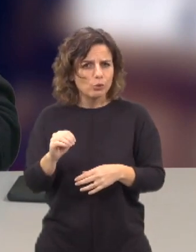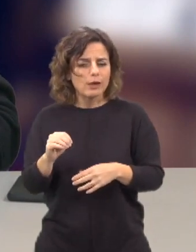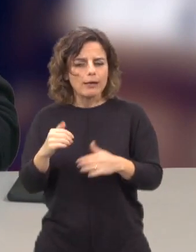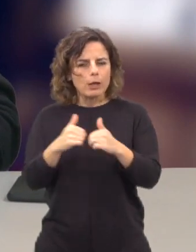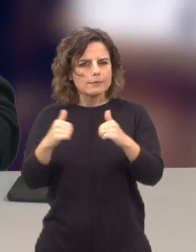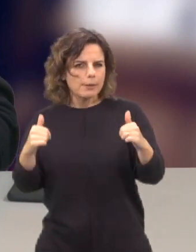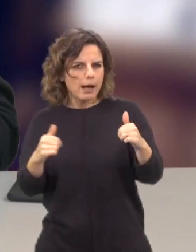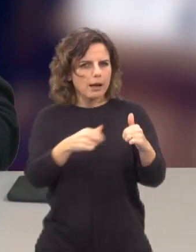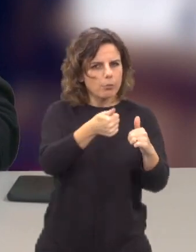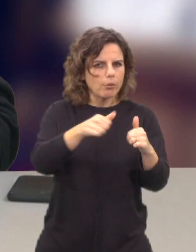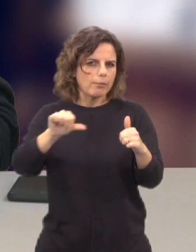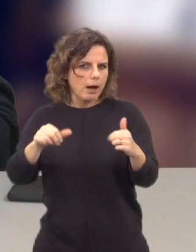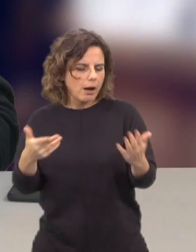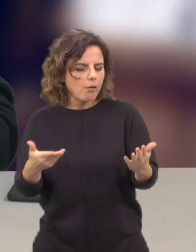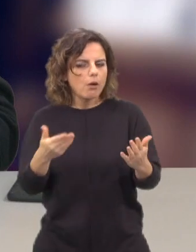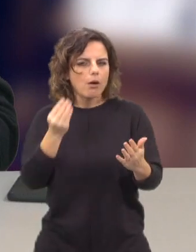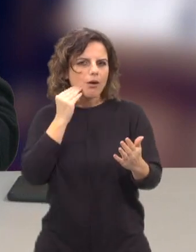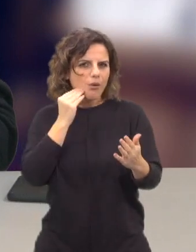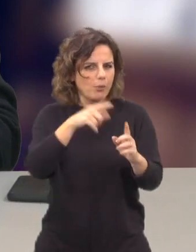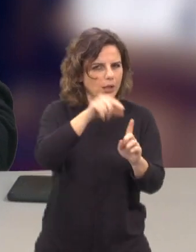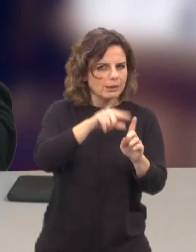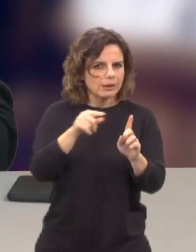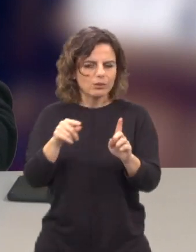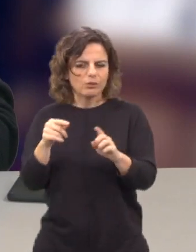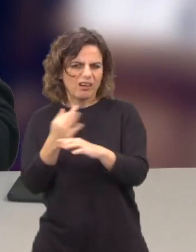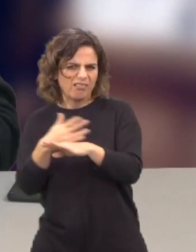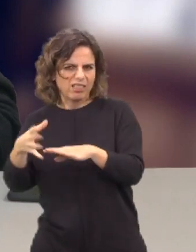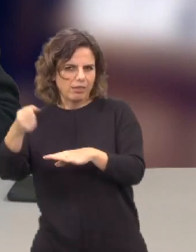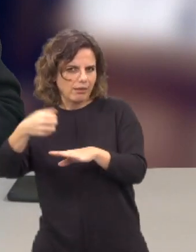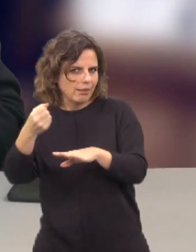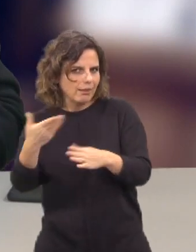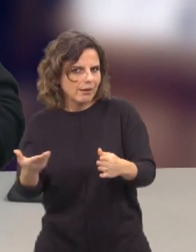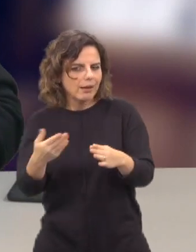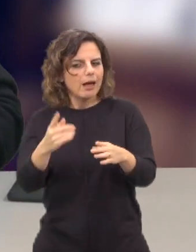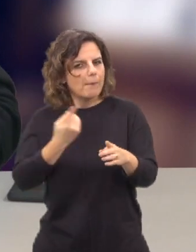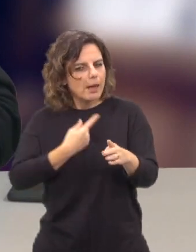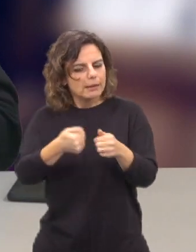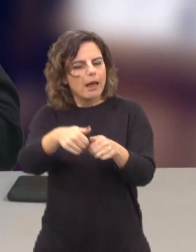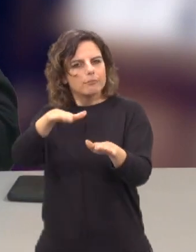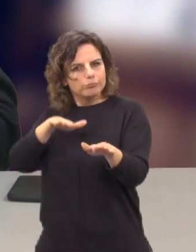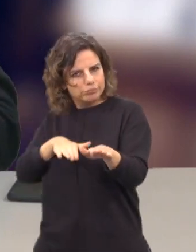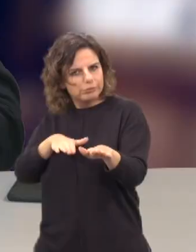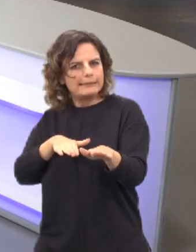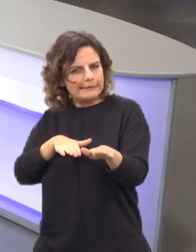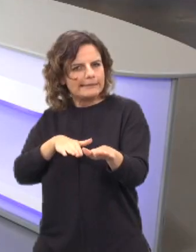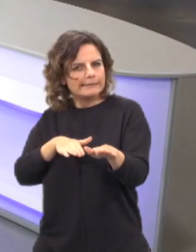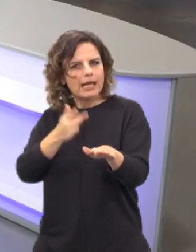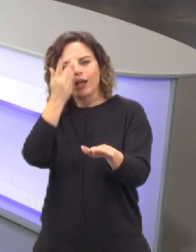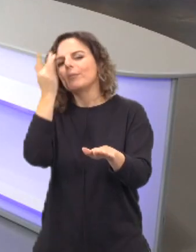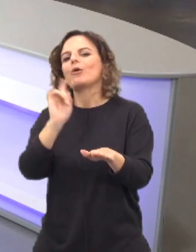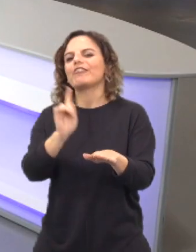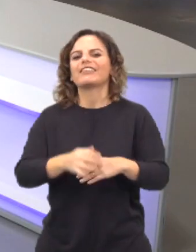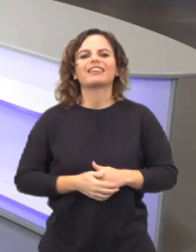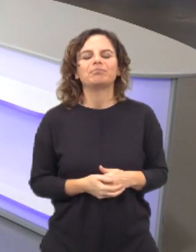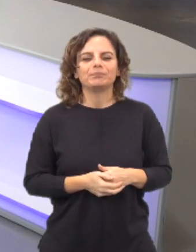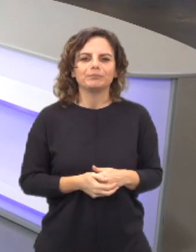trigo do joio, ver até que ponto o nosso papel é dar o passo atrás, ou estar no sítio em que estamos, nem sempre é